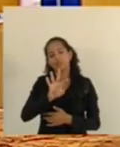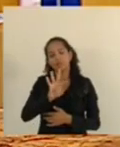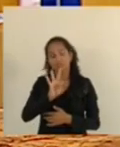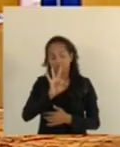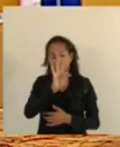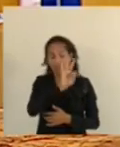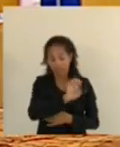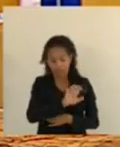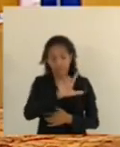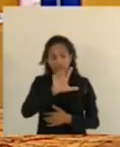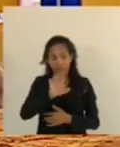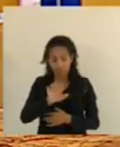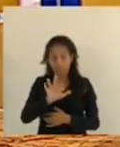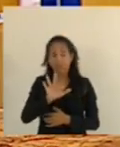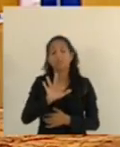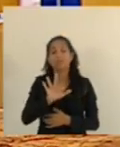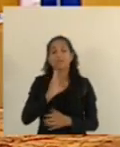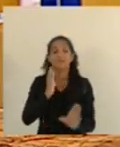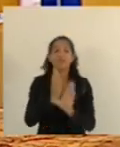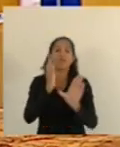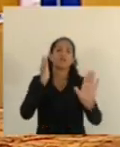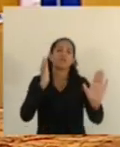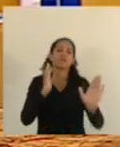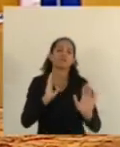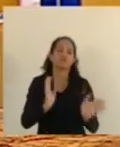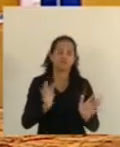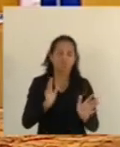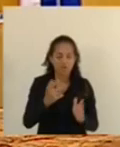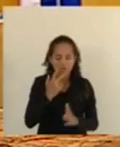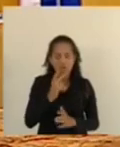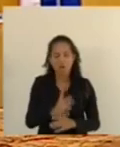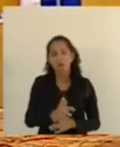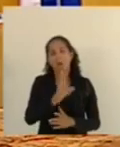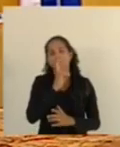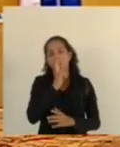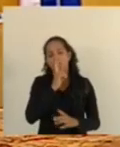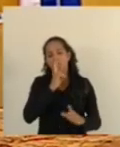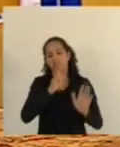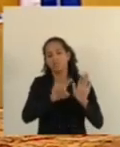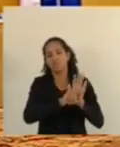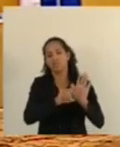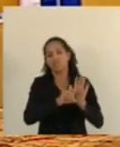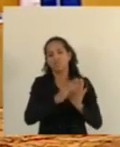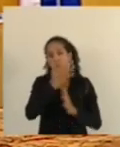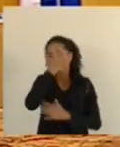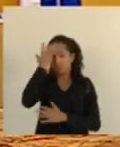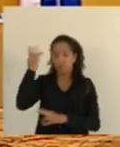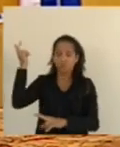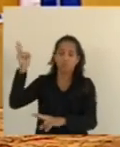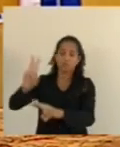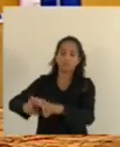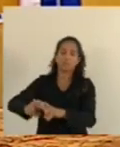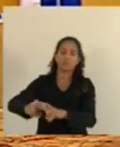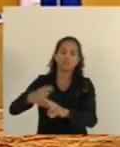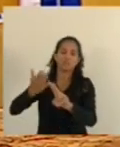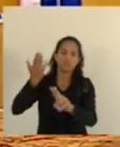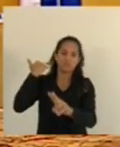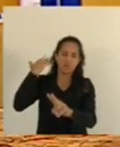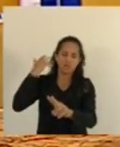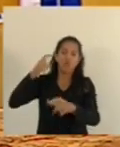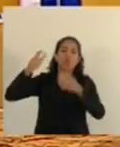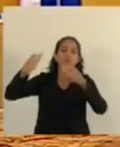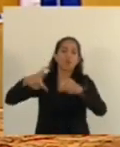Guarapari, e já tivemos um resultado negativo. No dia 15 do Norte, um cidadão foi preso em